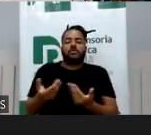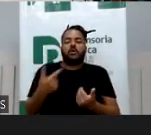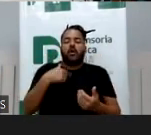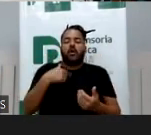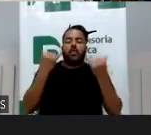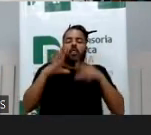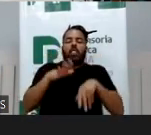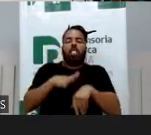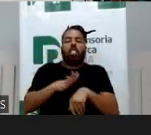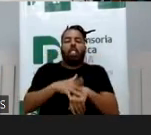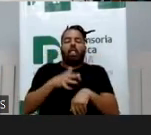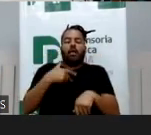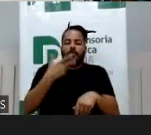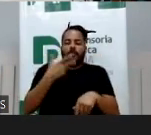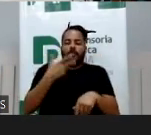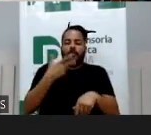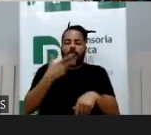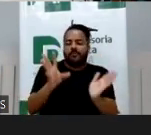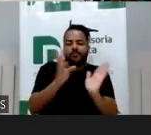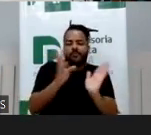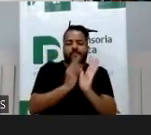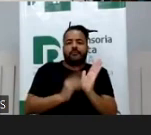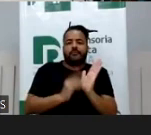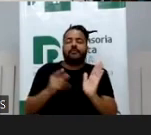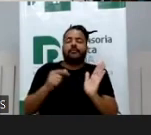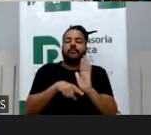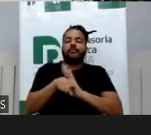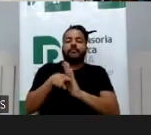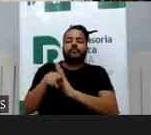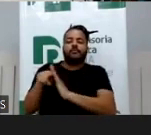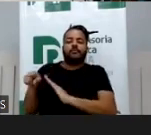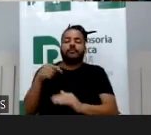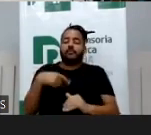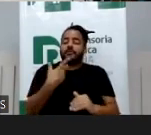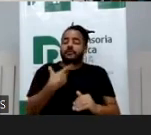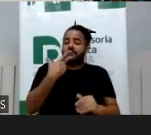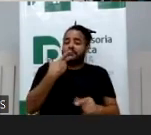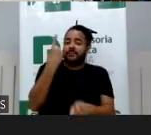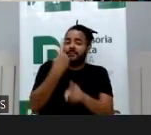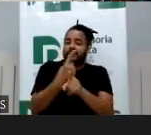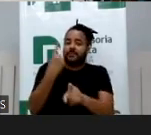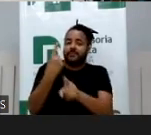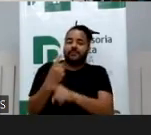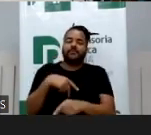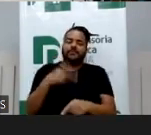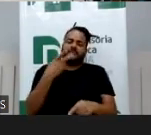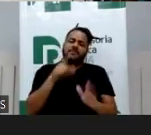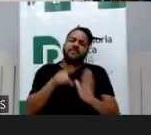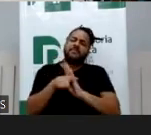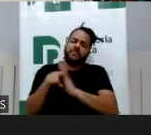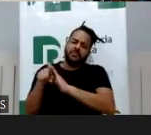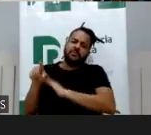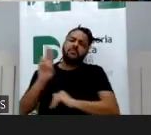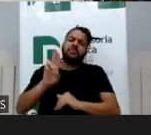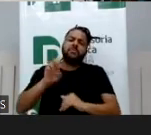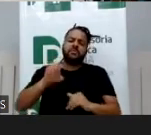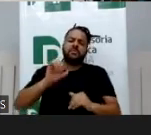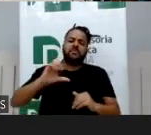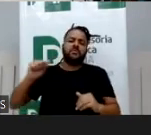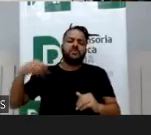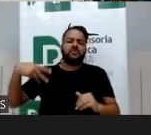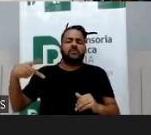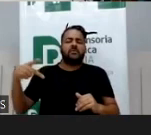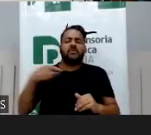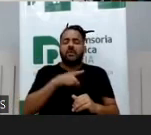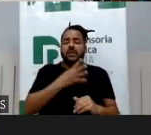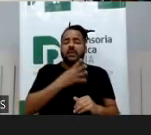contemporaneamente, tá, no meu artigo, tá, a pesquisa que eu encontrei sobre isso, tem pesquisa da Unicamp também, tem, por exemplo, um fenômeno